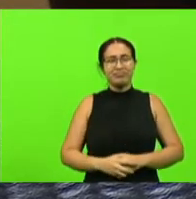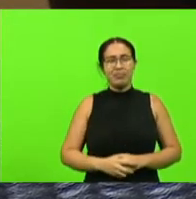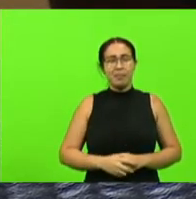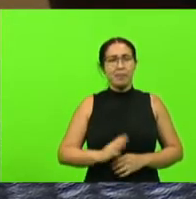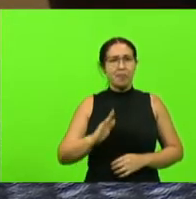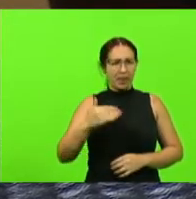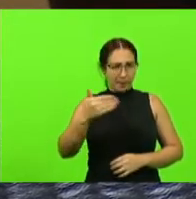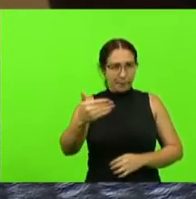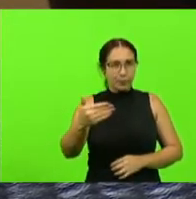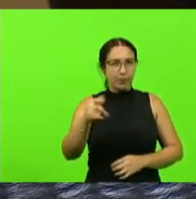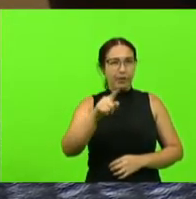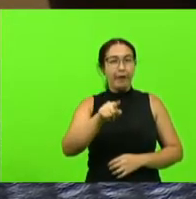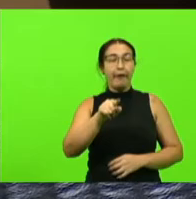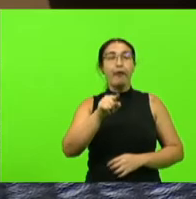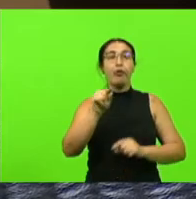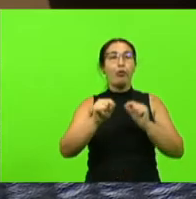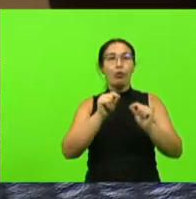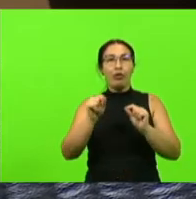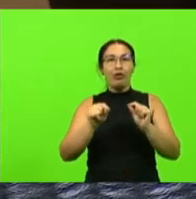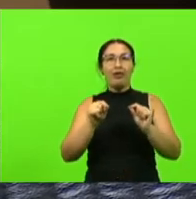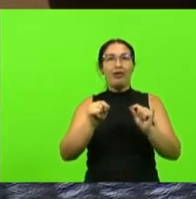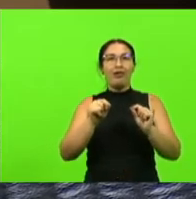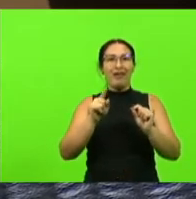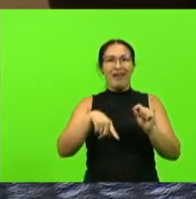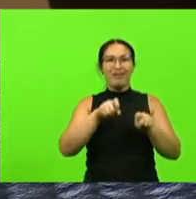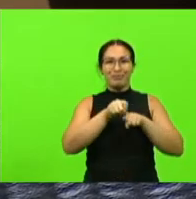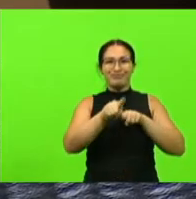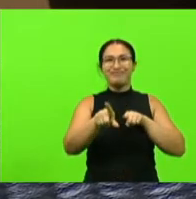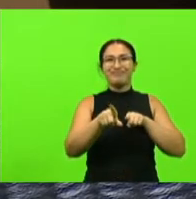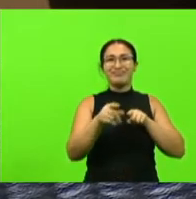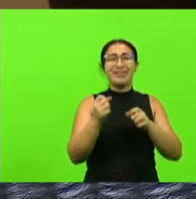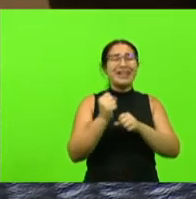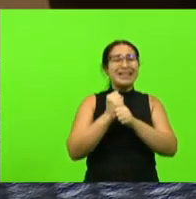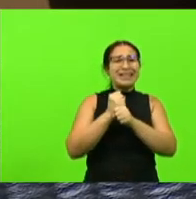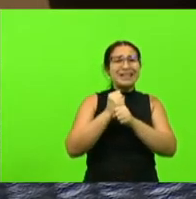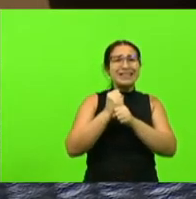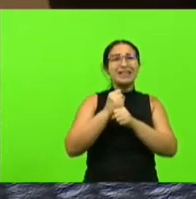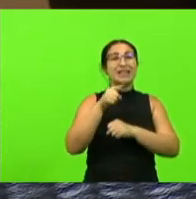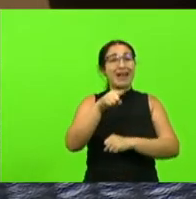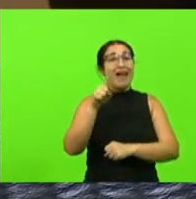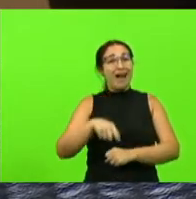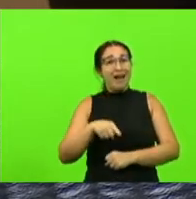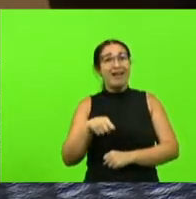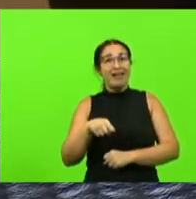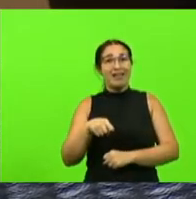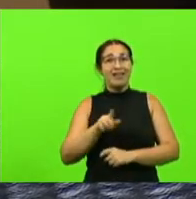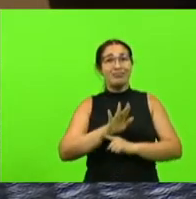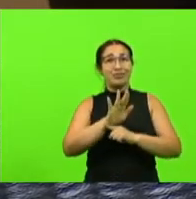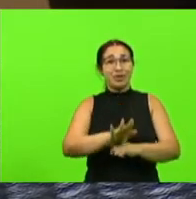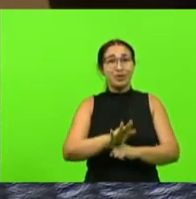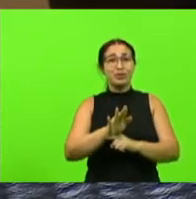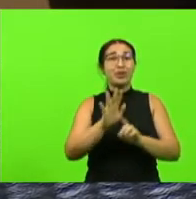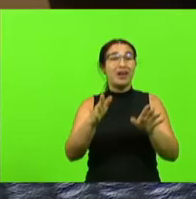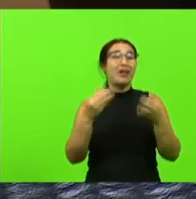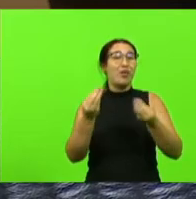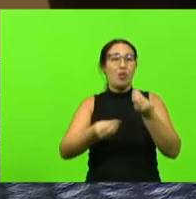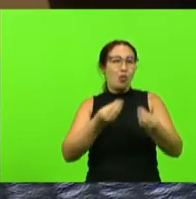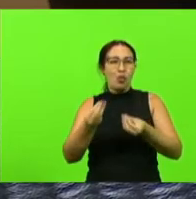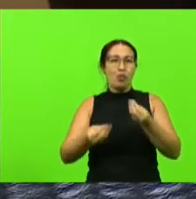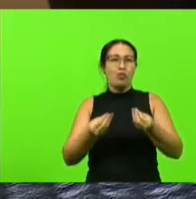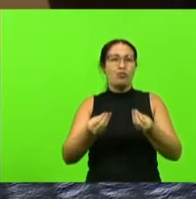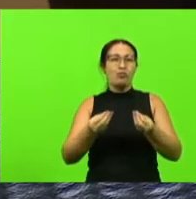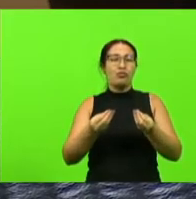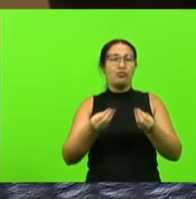acabou sendo demitido depois de anos sendo fornecedor e ele decidiu então com a saída dele fazer uma pequena dentária